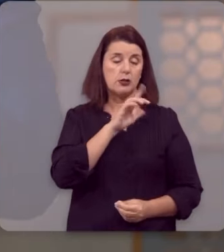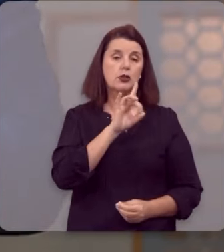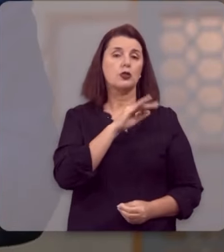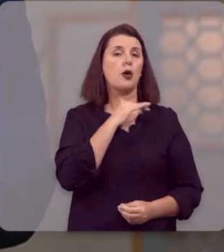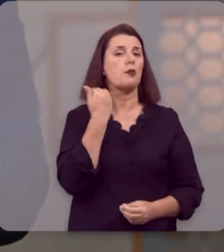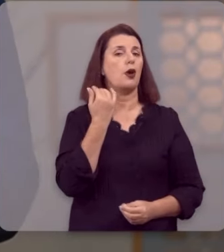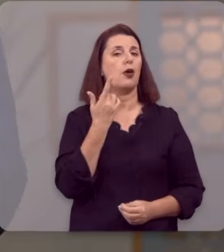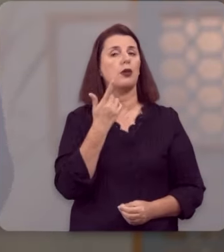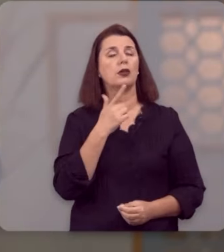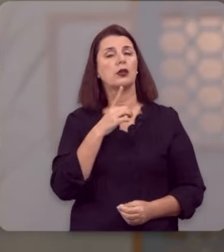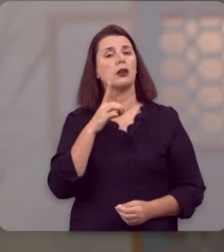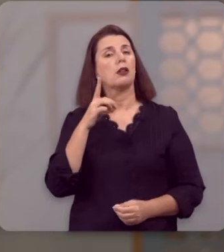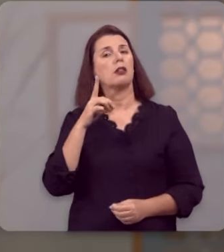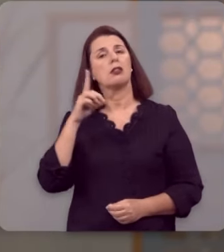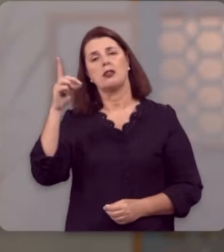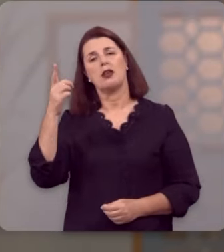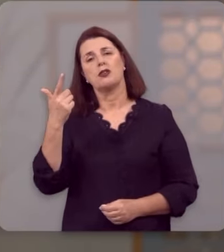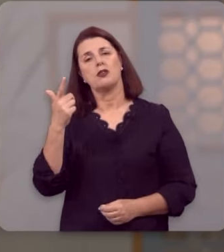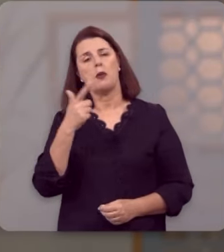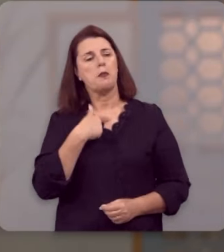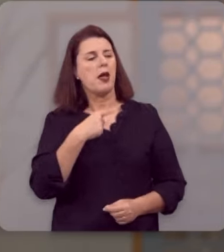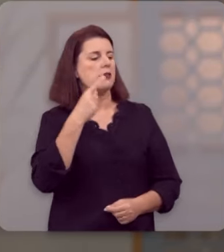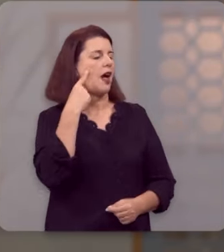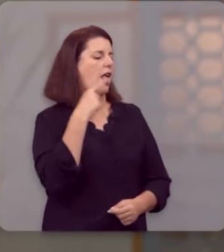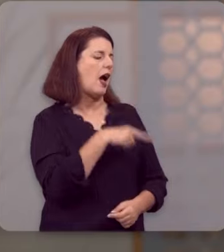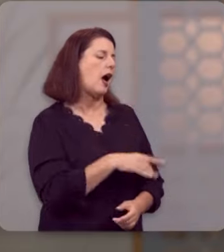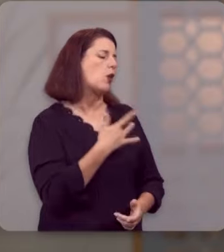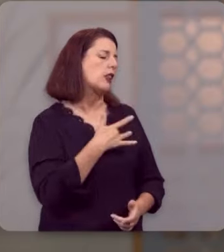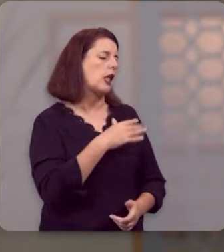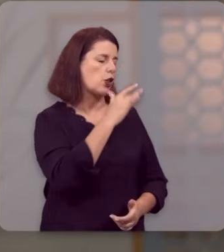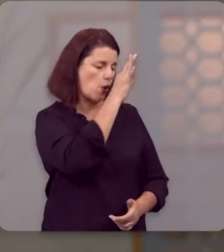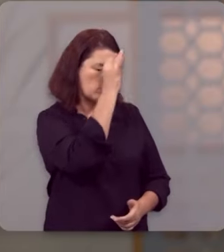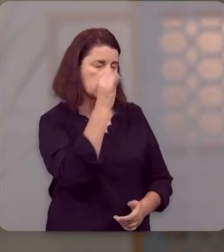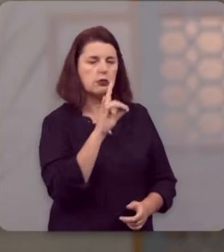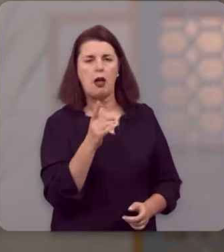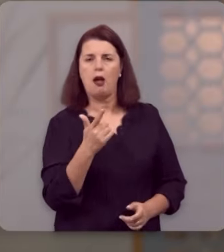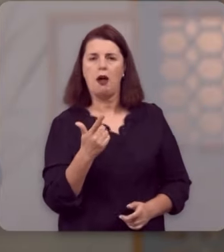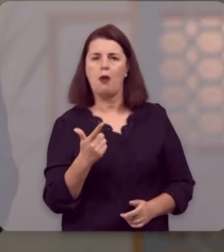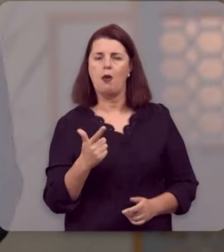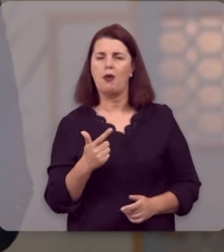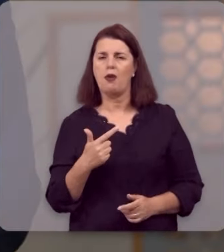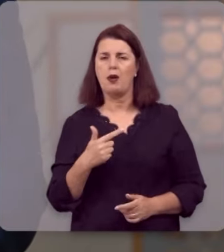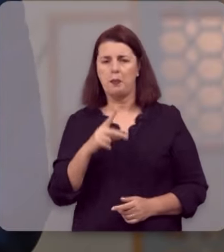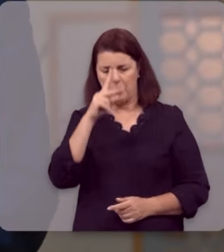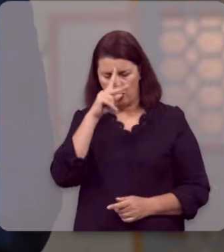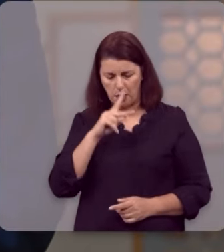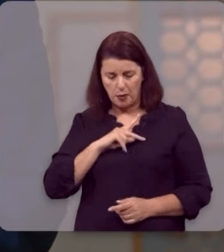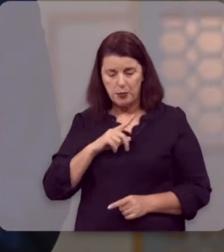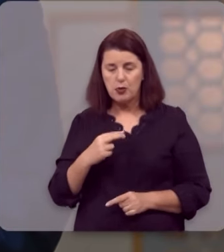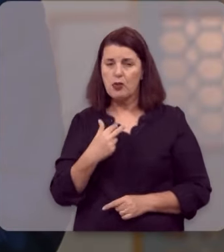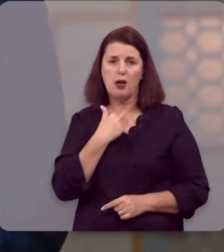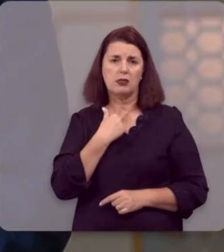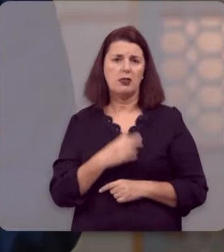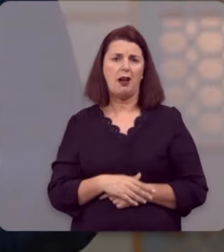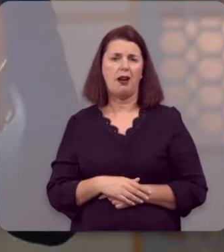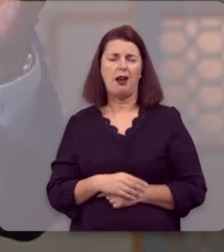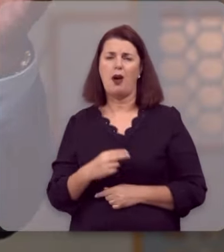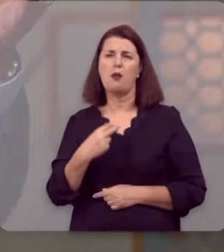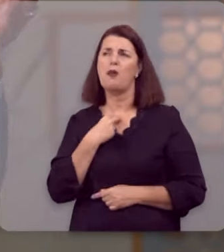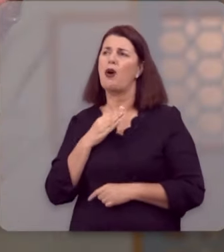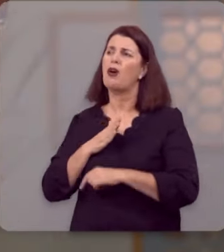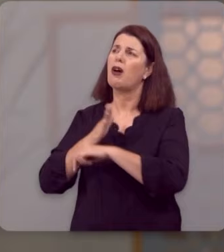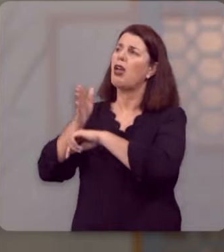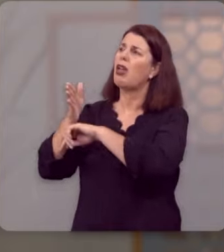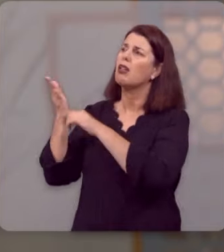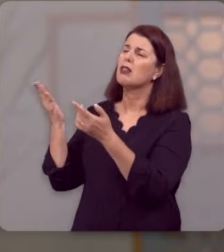Deus não terá por inocente o culpado. Então eu não posso salvar-me a mim mesmo. Eu não posso